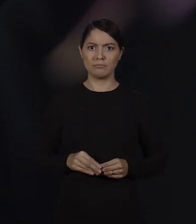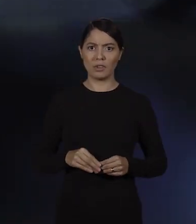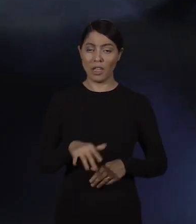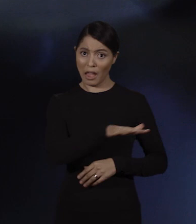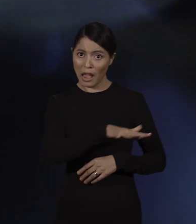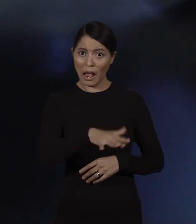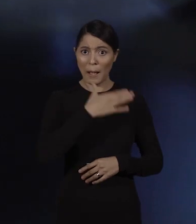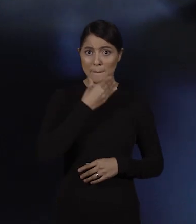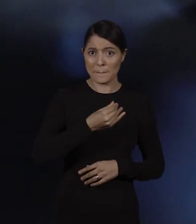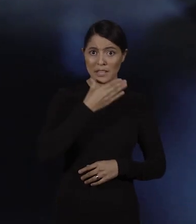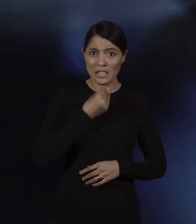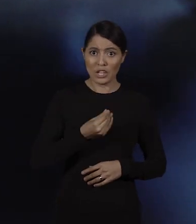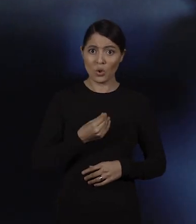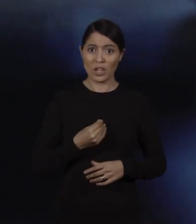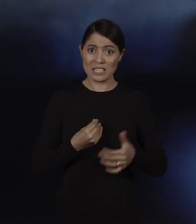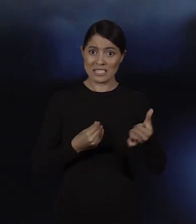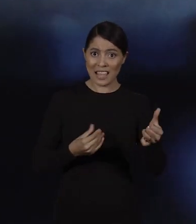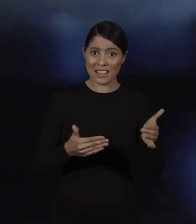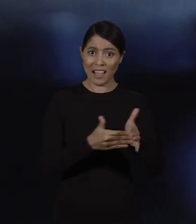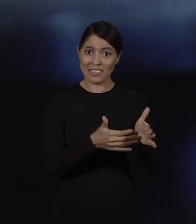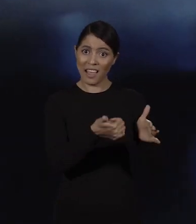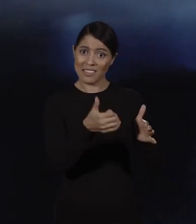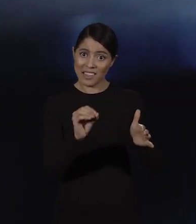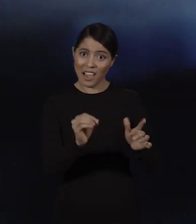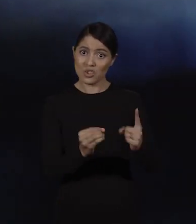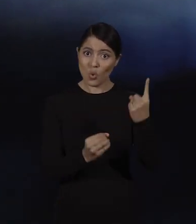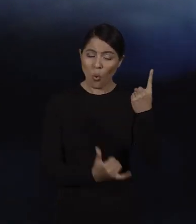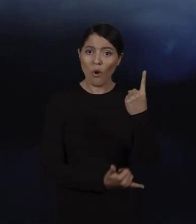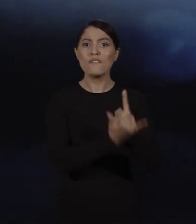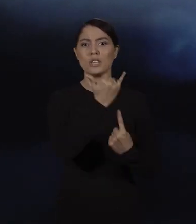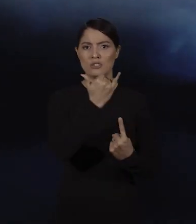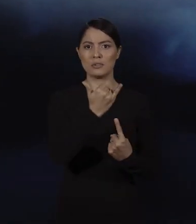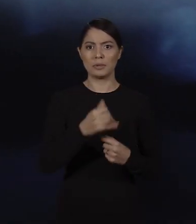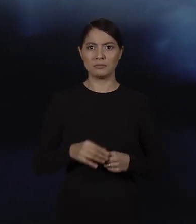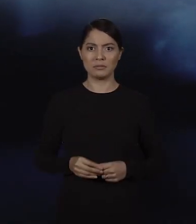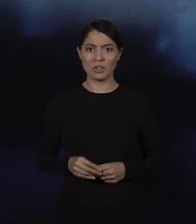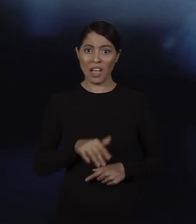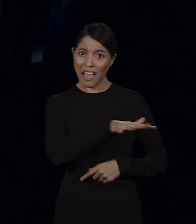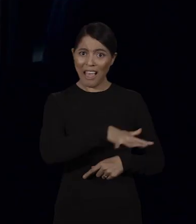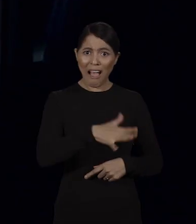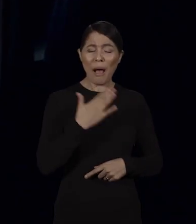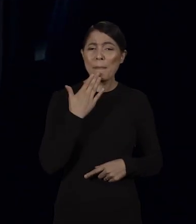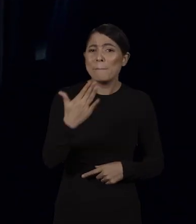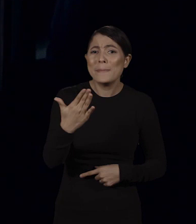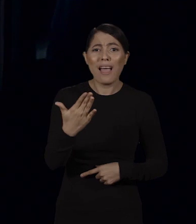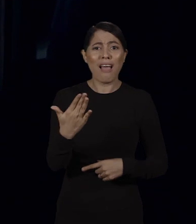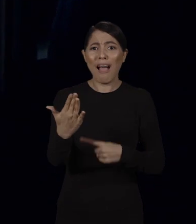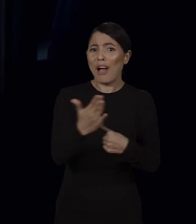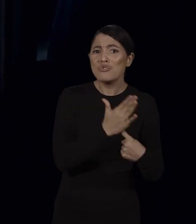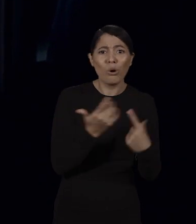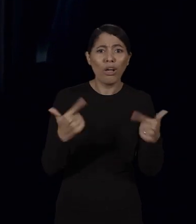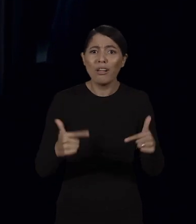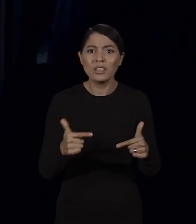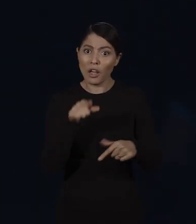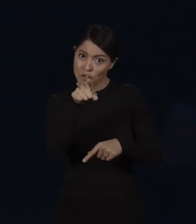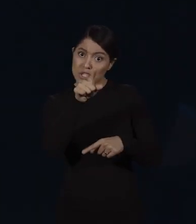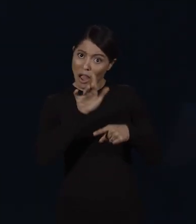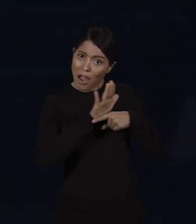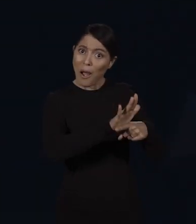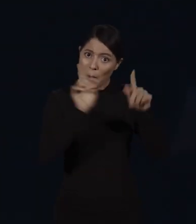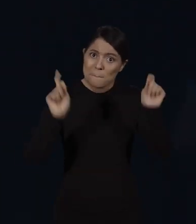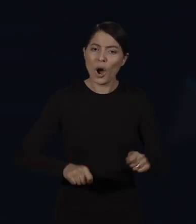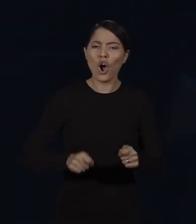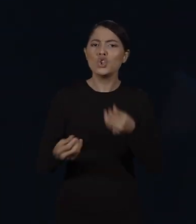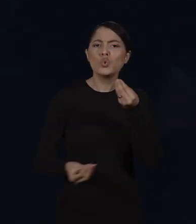anos. Entre os meninos, um em cada seis a dez. Você pode ser a voz de quem